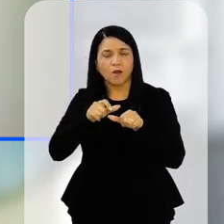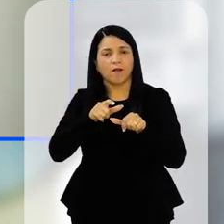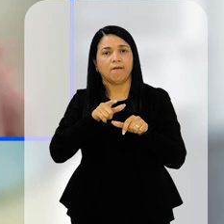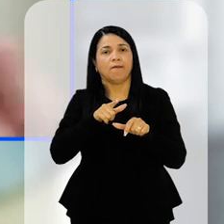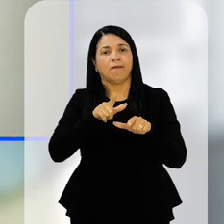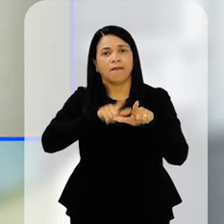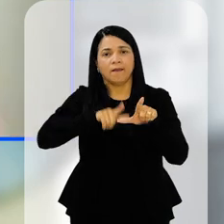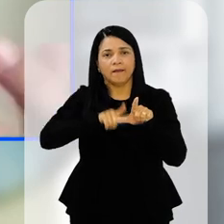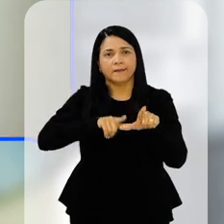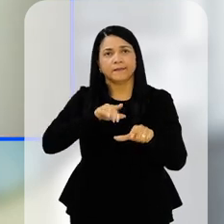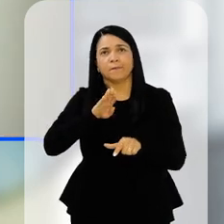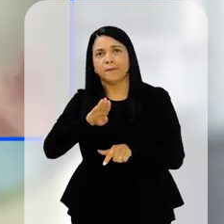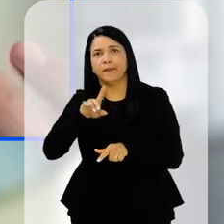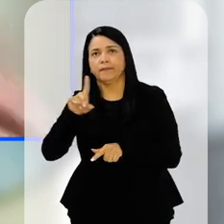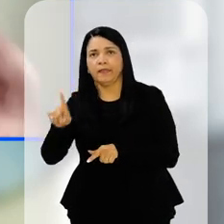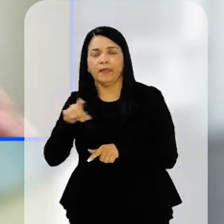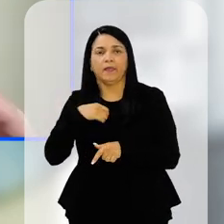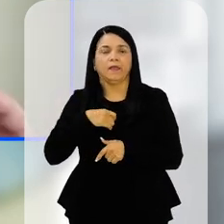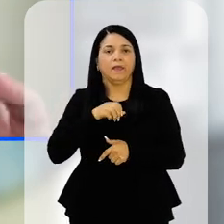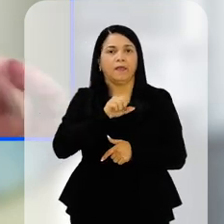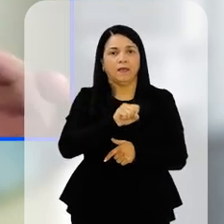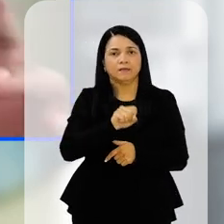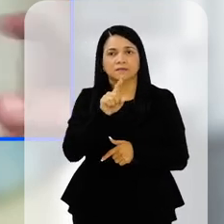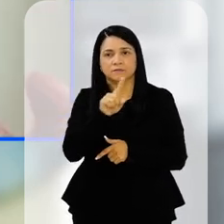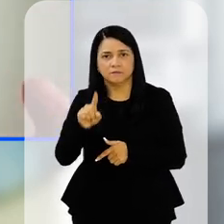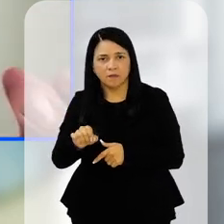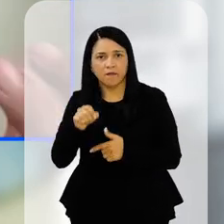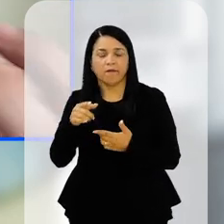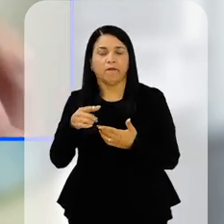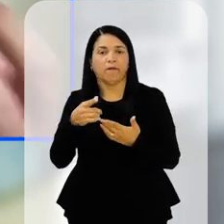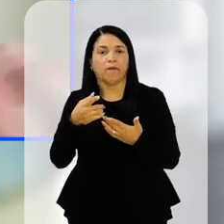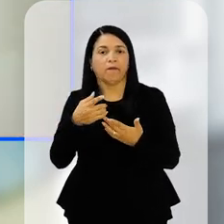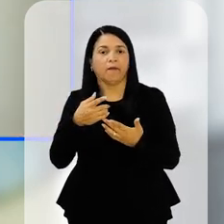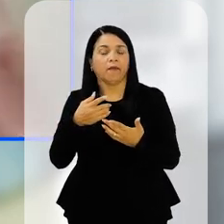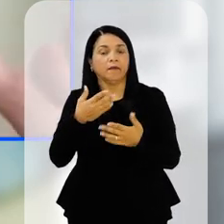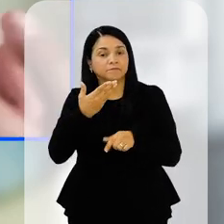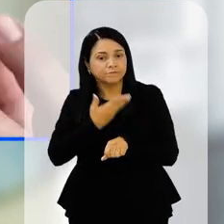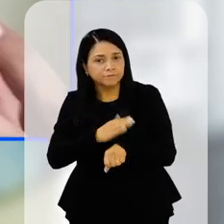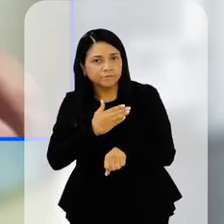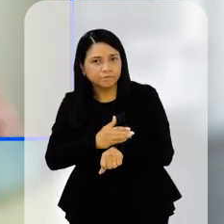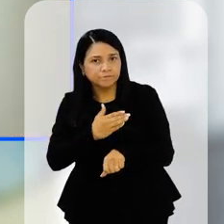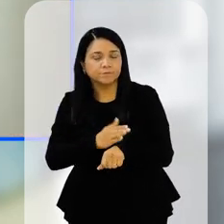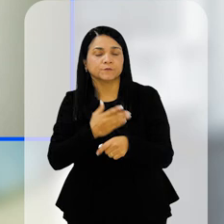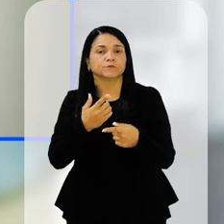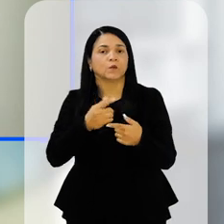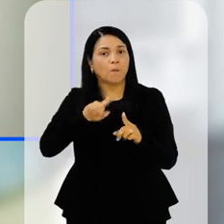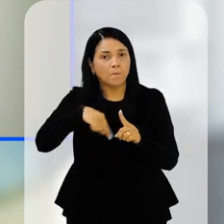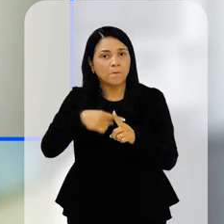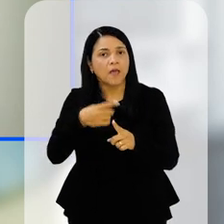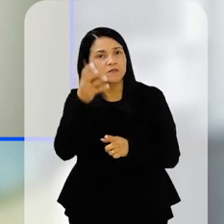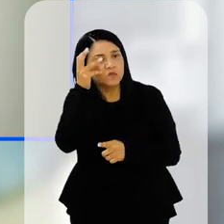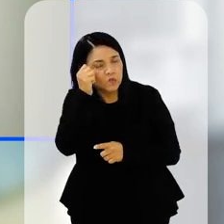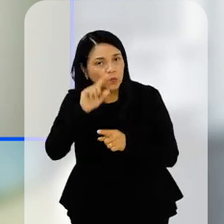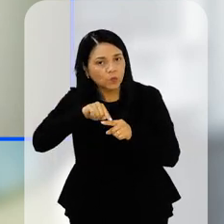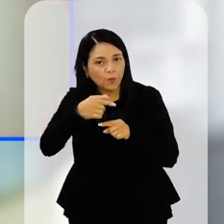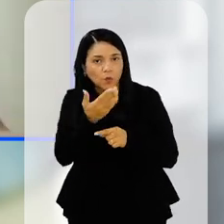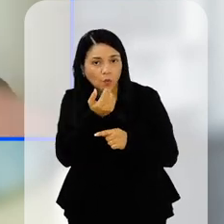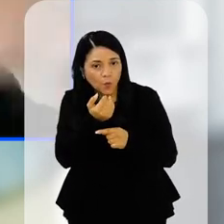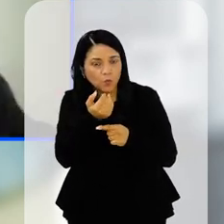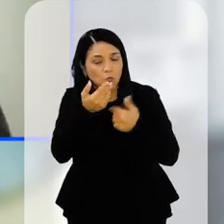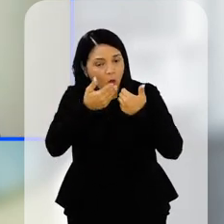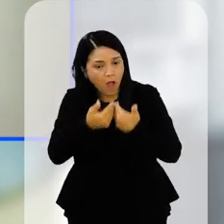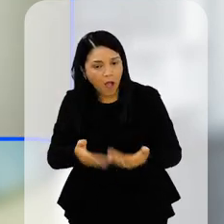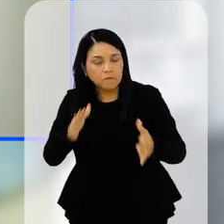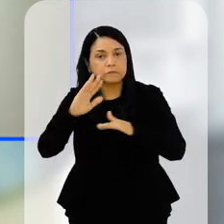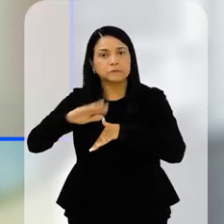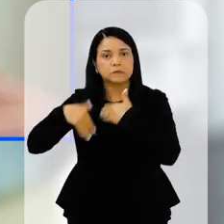entre o B e o D, o P e o Q, o S e o Z, se a gente consegue eliminar isso com treinamento e soneca, isso abre as portas